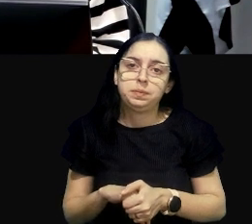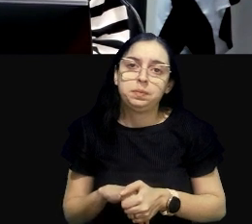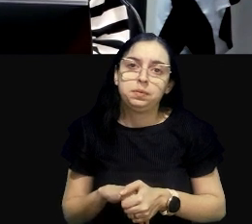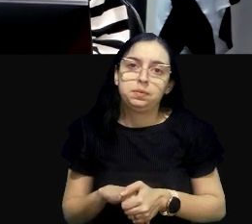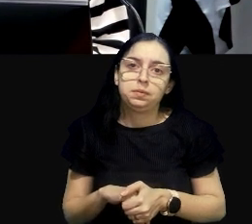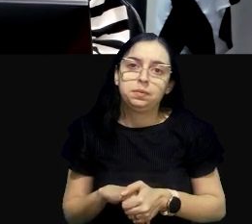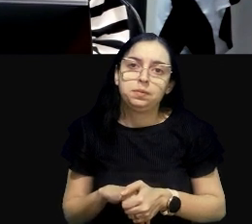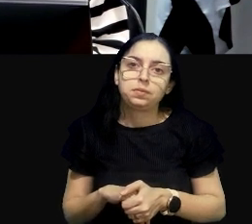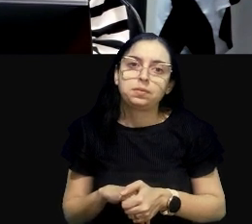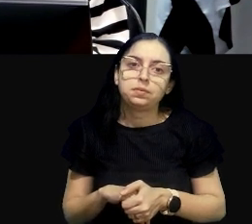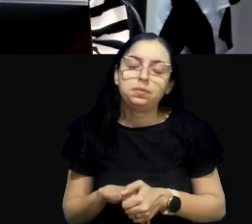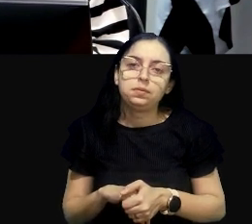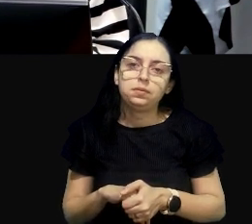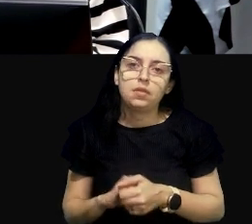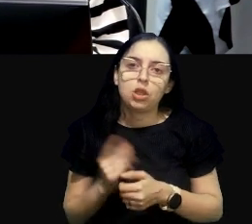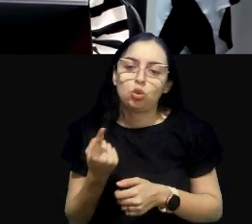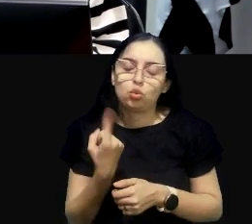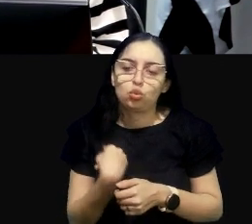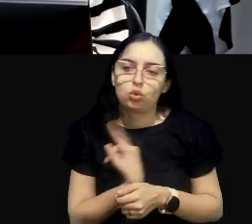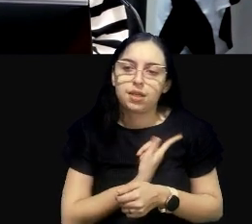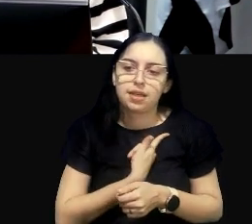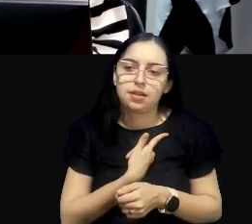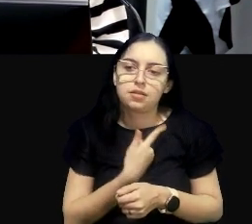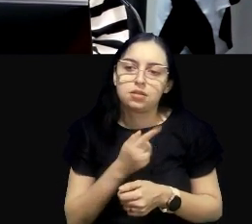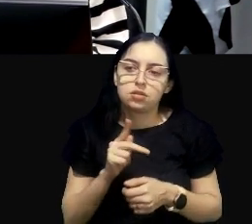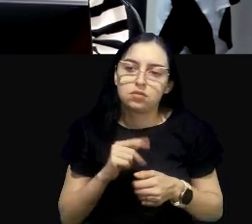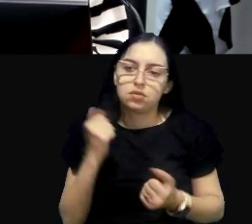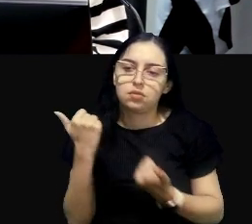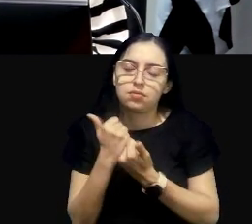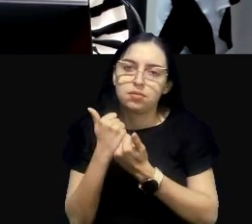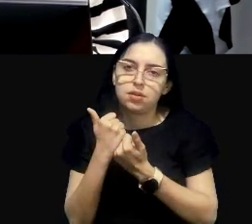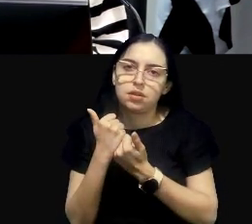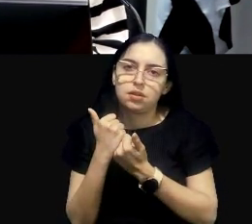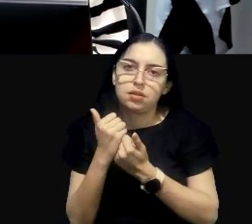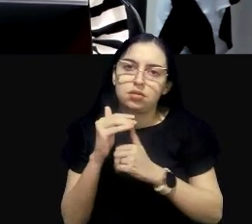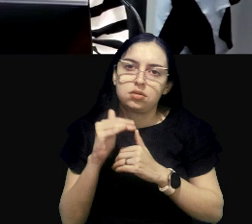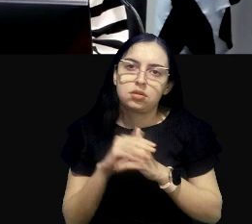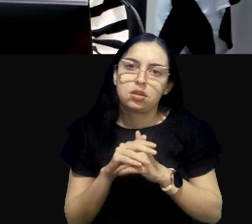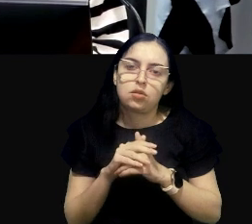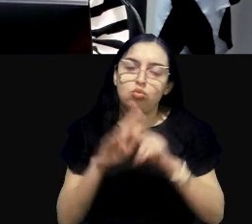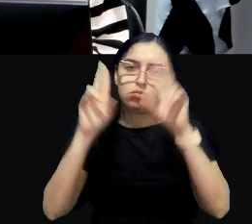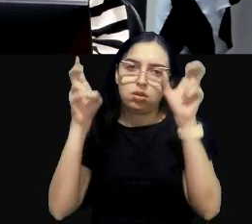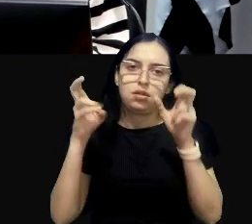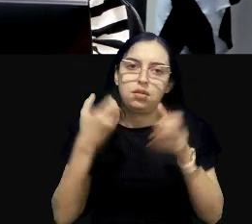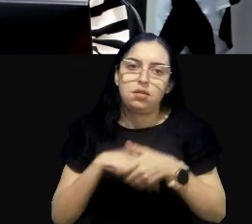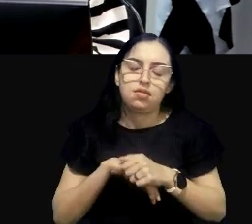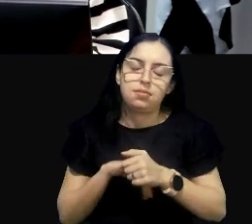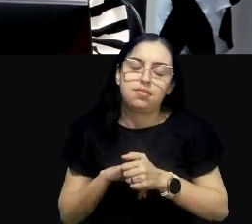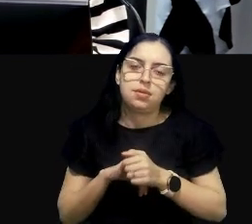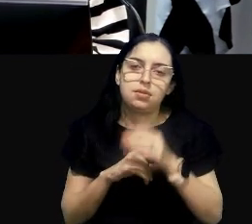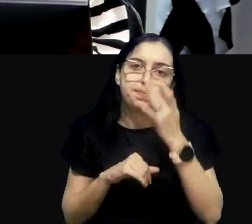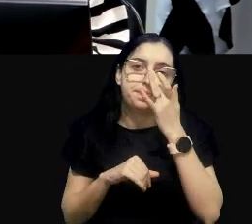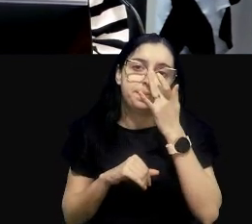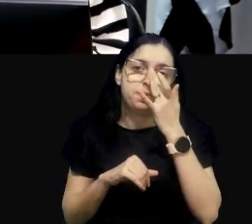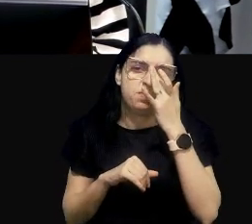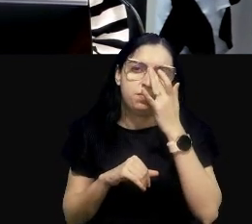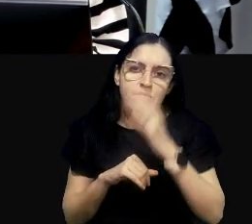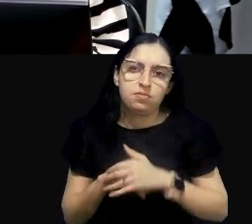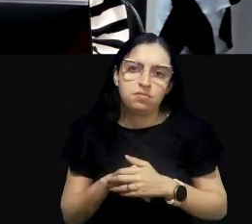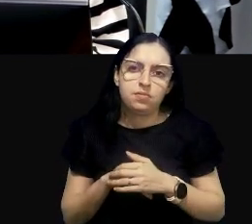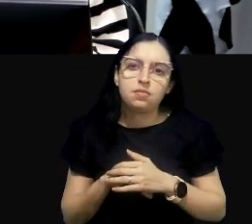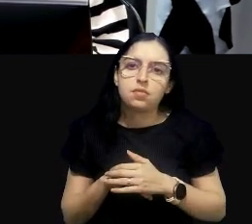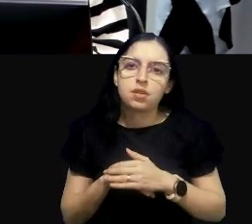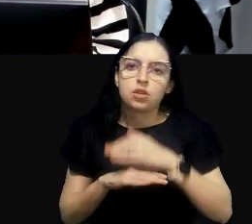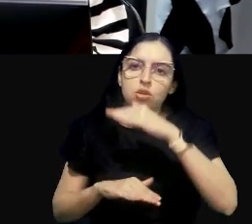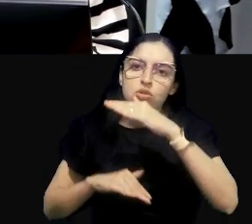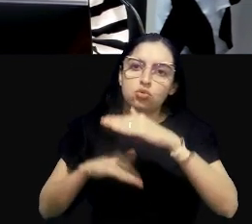E nós fomos dar o nosso apoio em relação a essa questão. E, no meio da